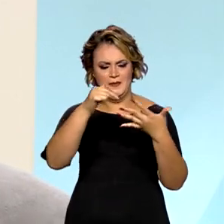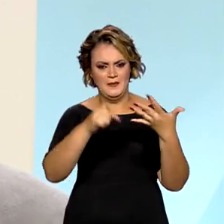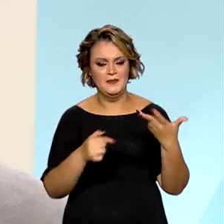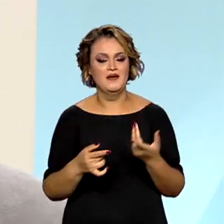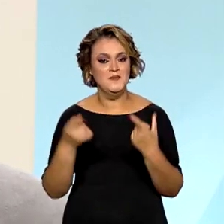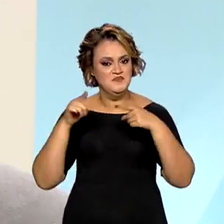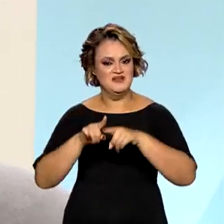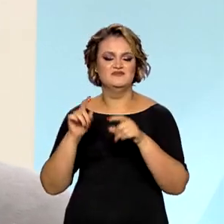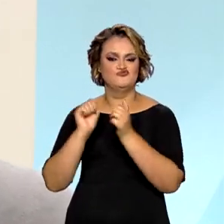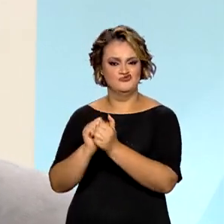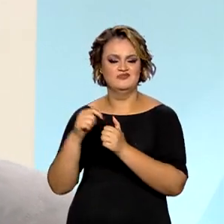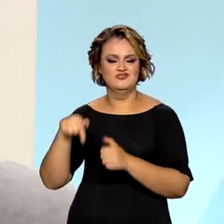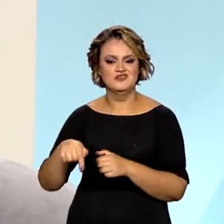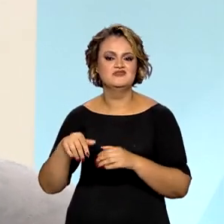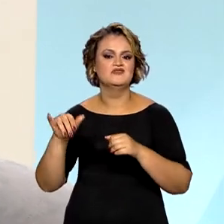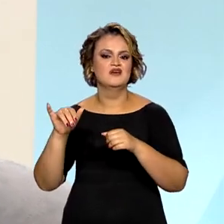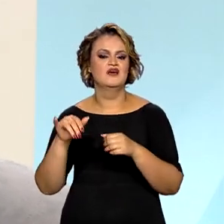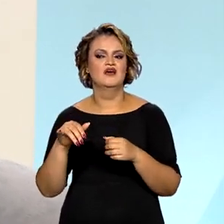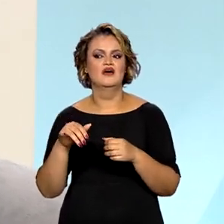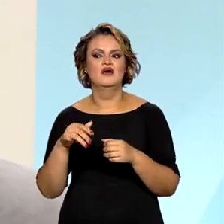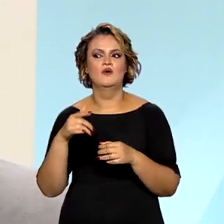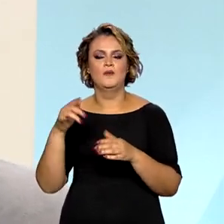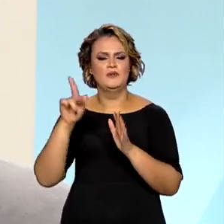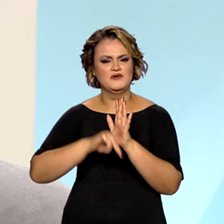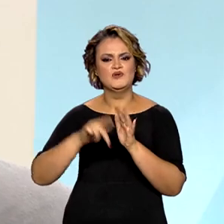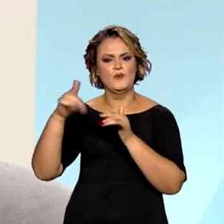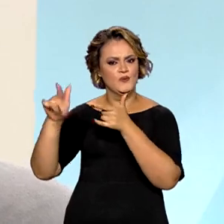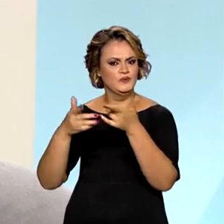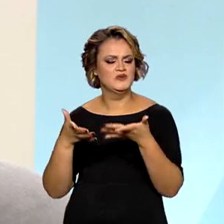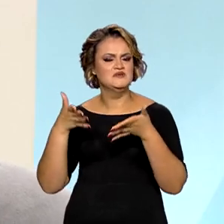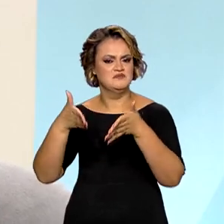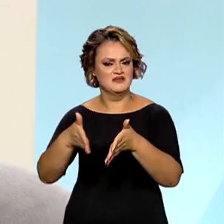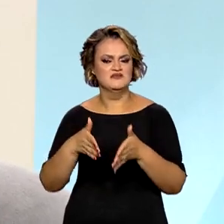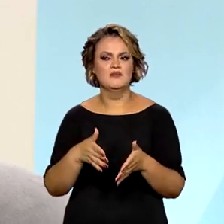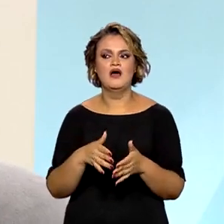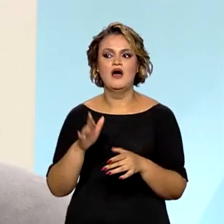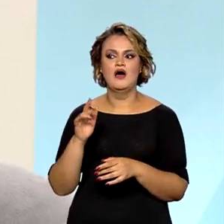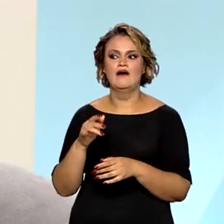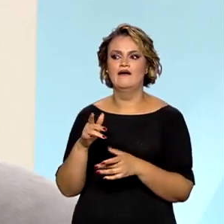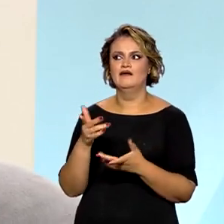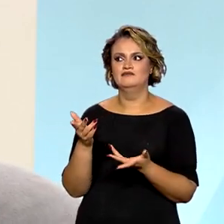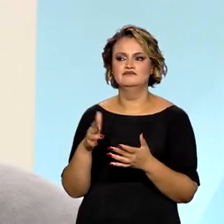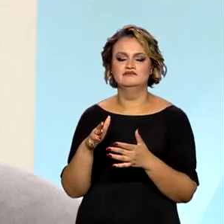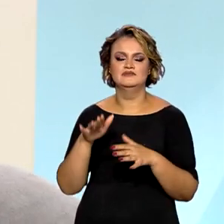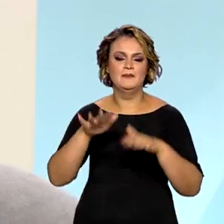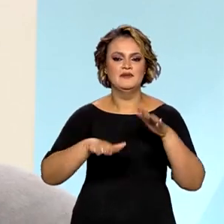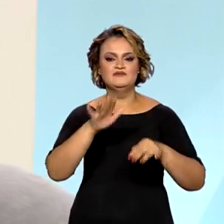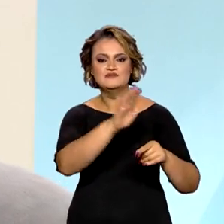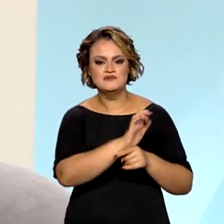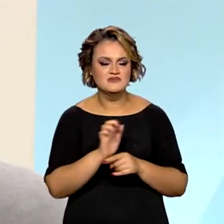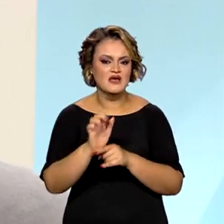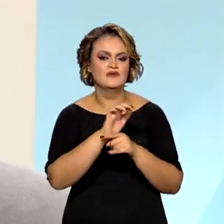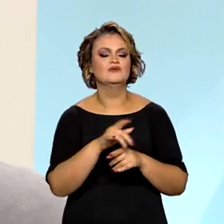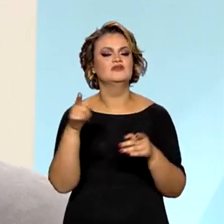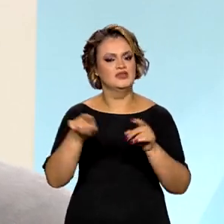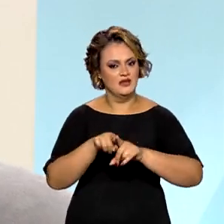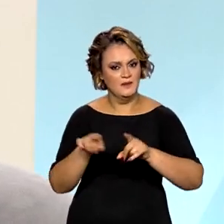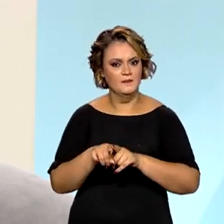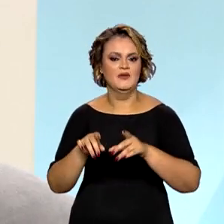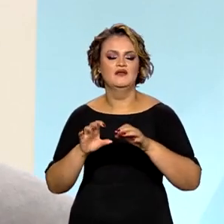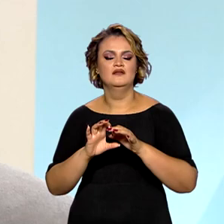parceiros nossos, também da Estratégia Brasil para Elas. Temos outros parceiros financeiros, a depender dos estados, que eles também